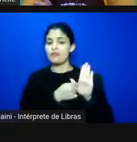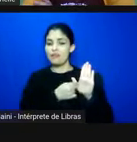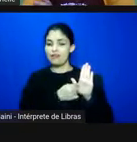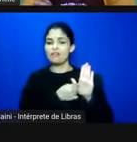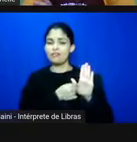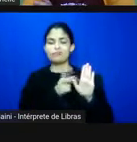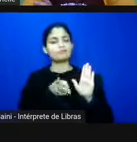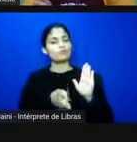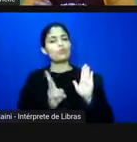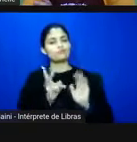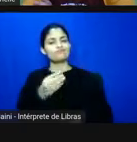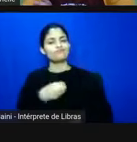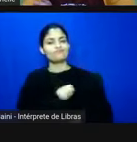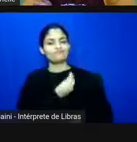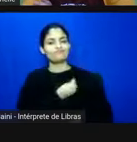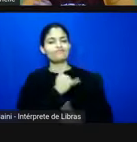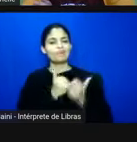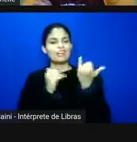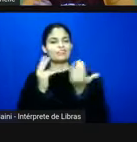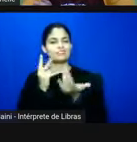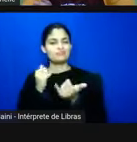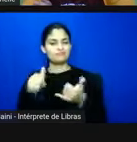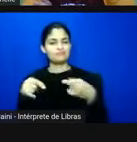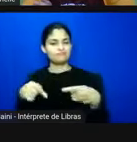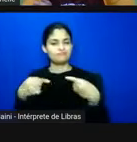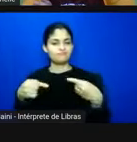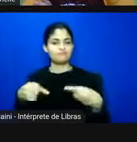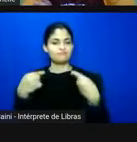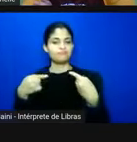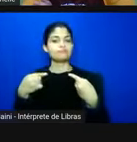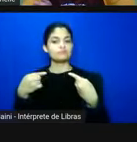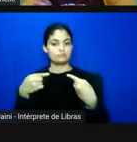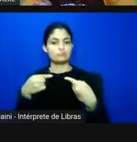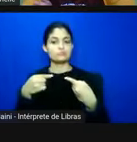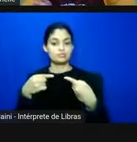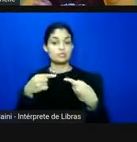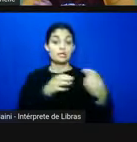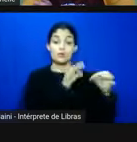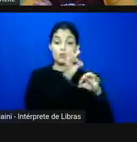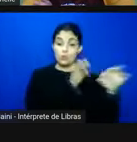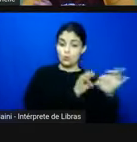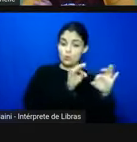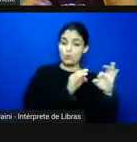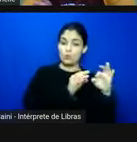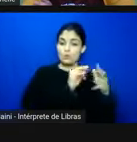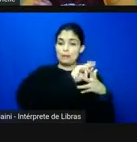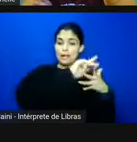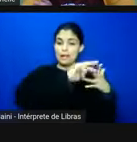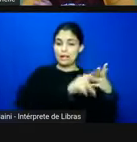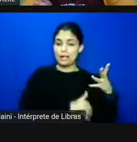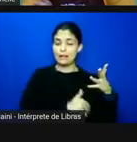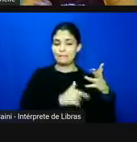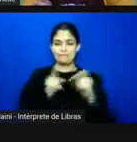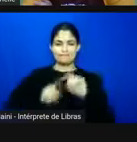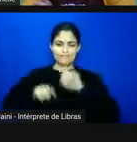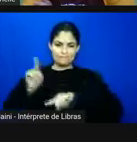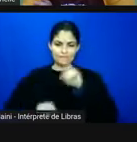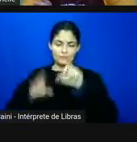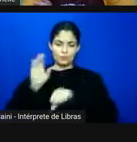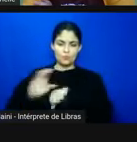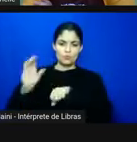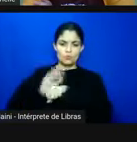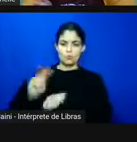vivenciada como um desafio a reorganização das várias outras matérias do curso de história